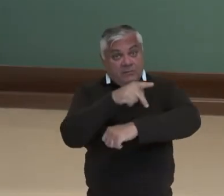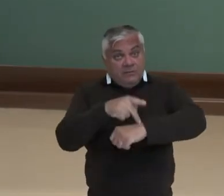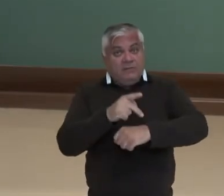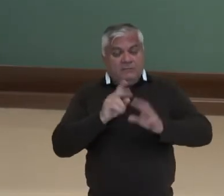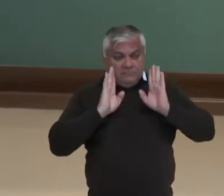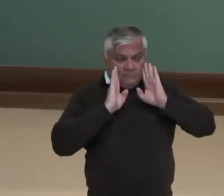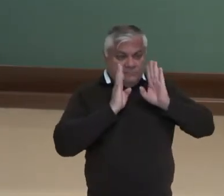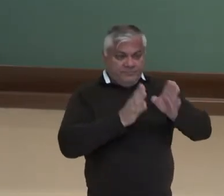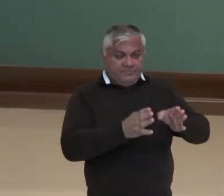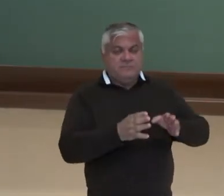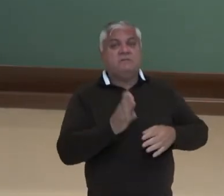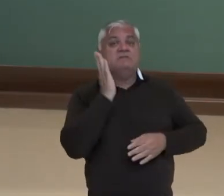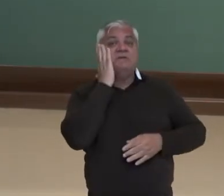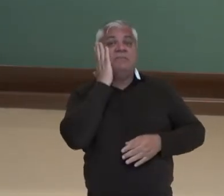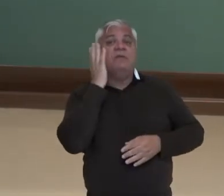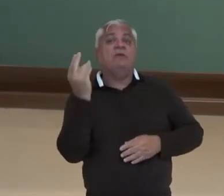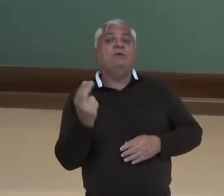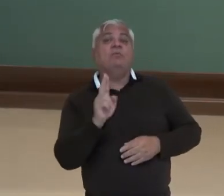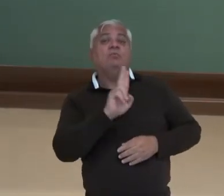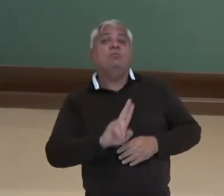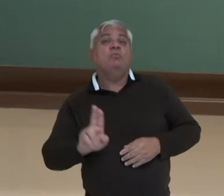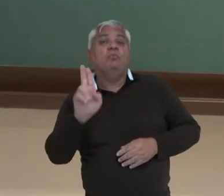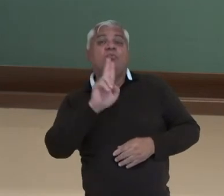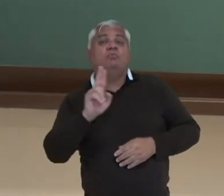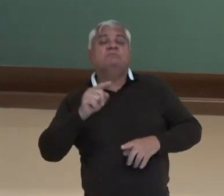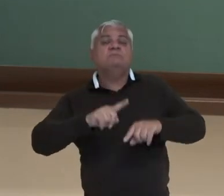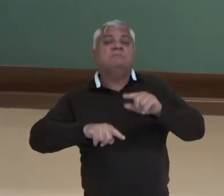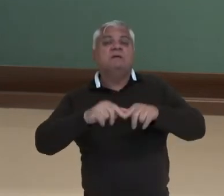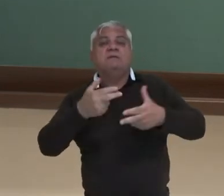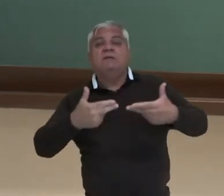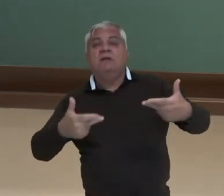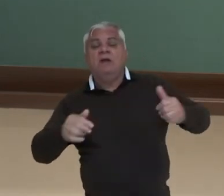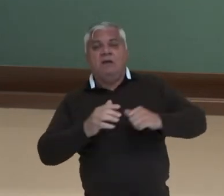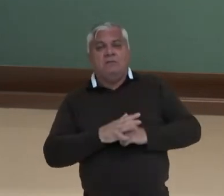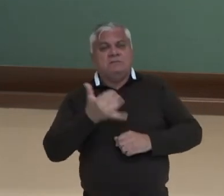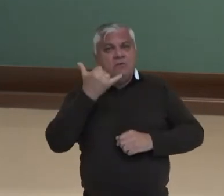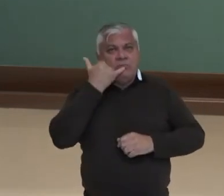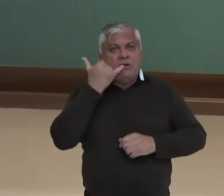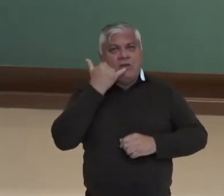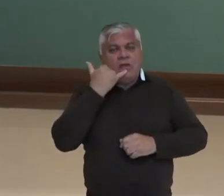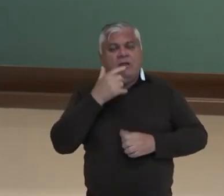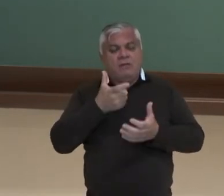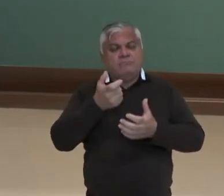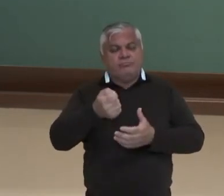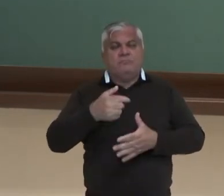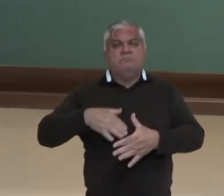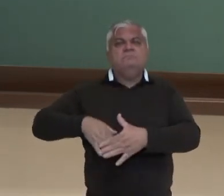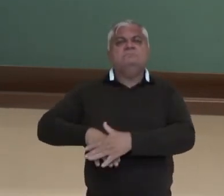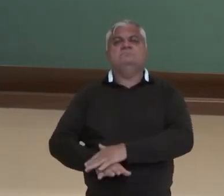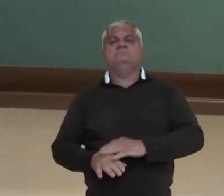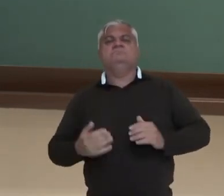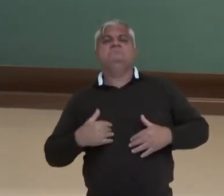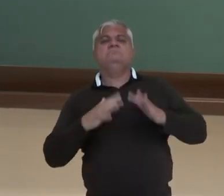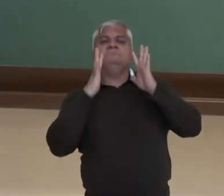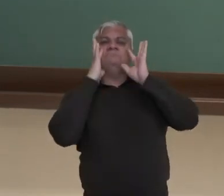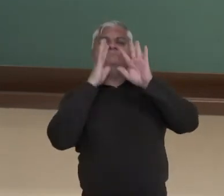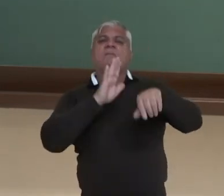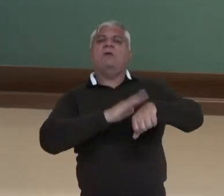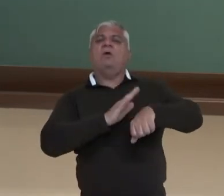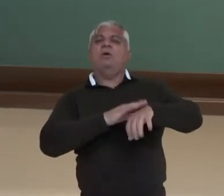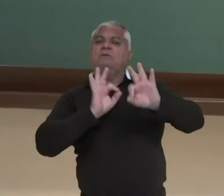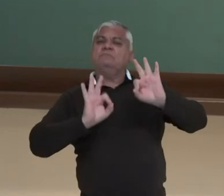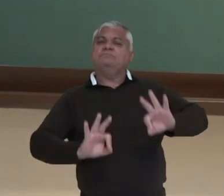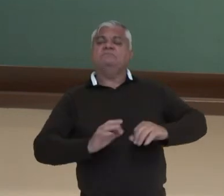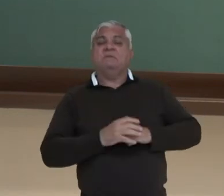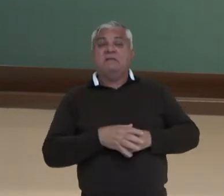tem que saber utilizar, né? A ferramenta, né? É útil? É. Mas, no momento certo, somente quando o professor permitir.